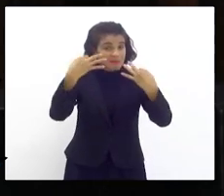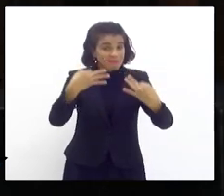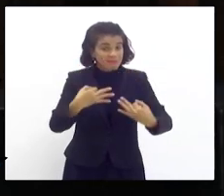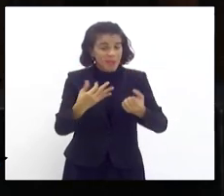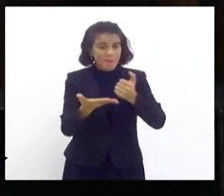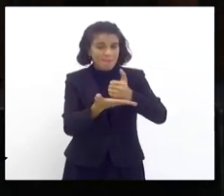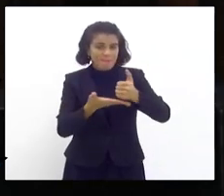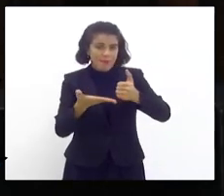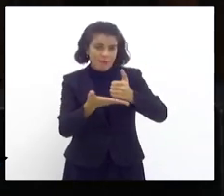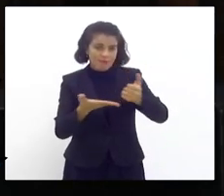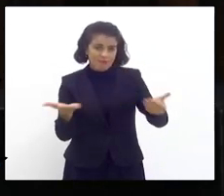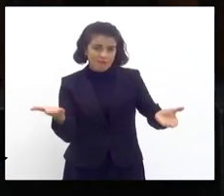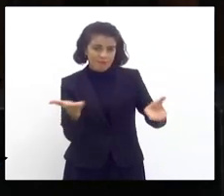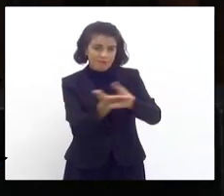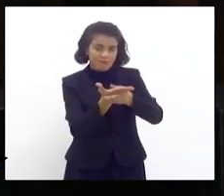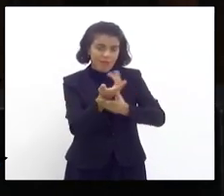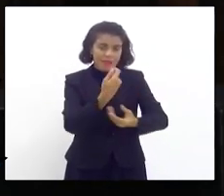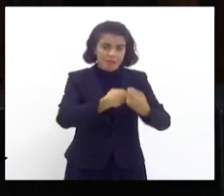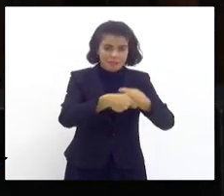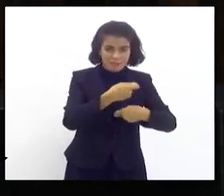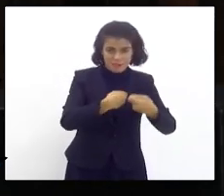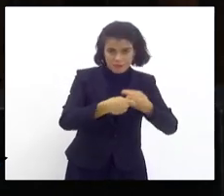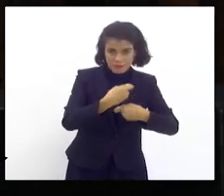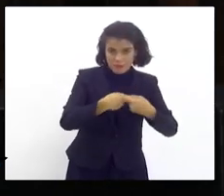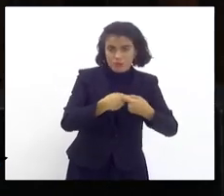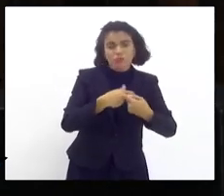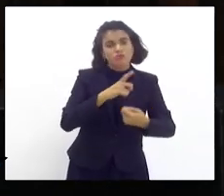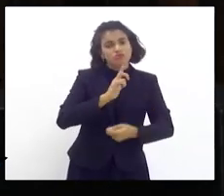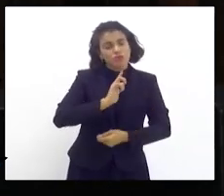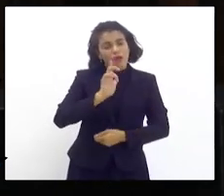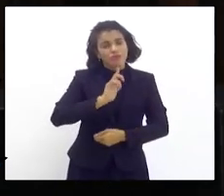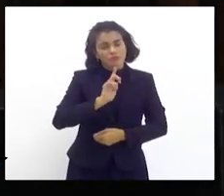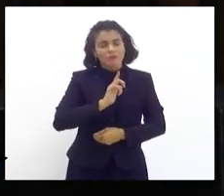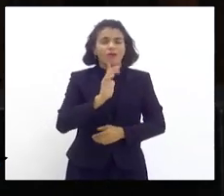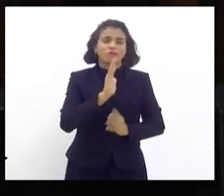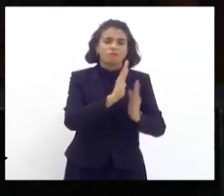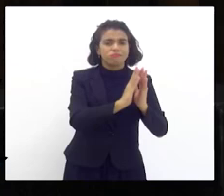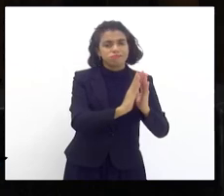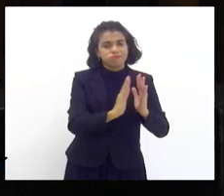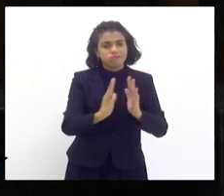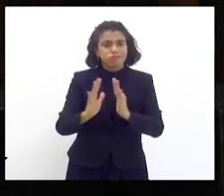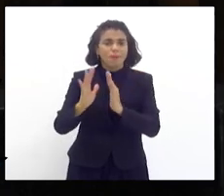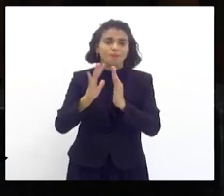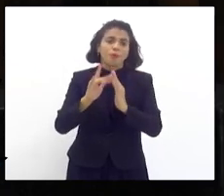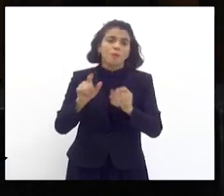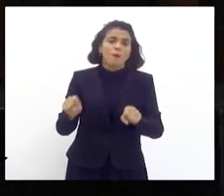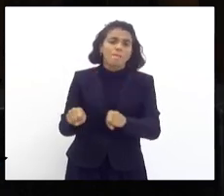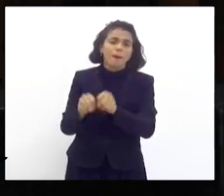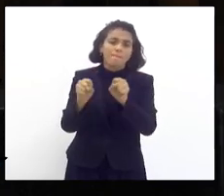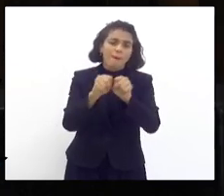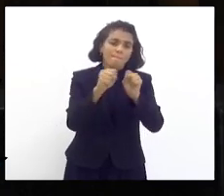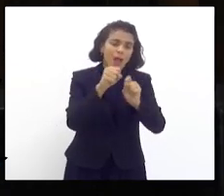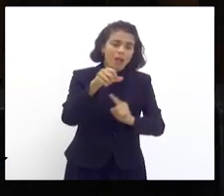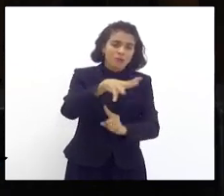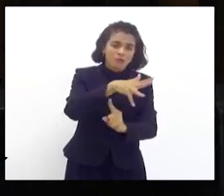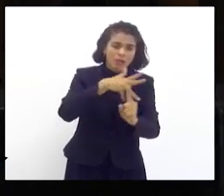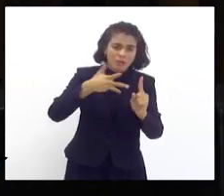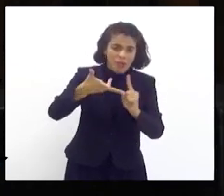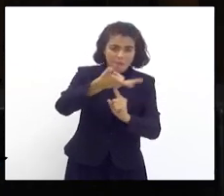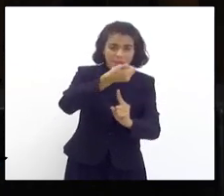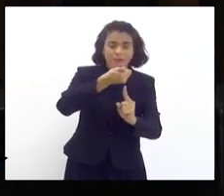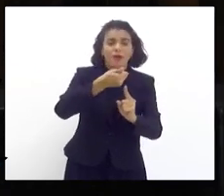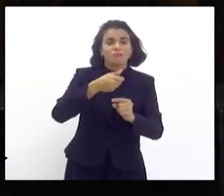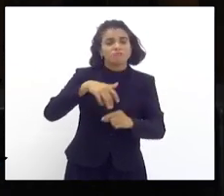fundamentar o processo administrativo que estava sendo realizado em torno do dano ambiental naquela propriedade.